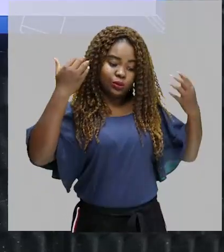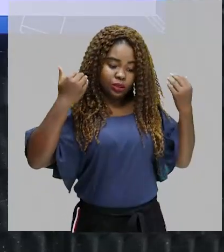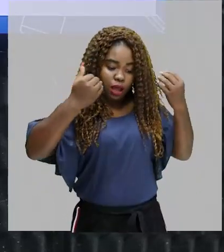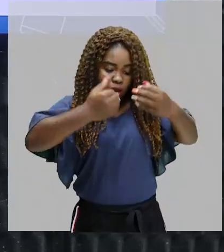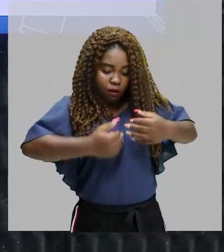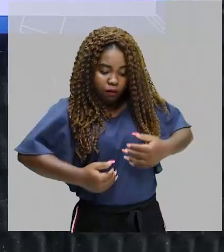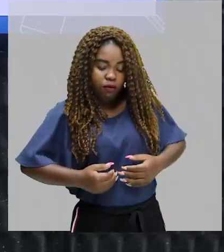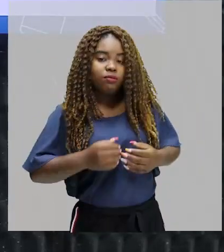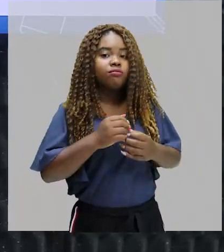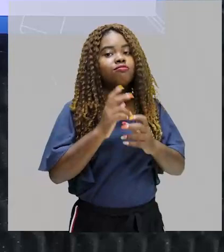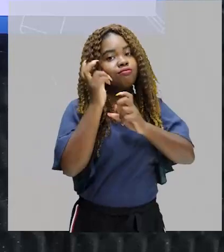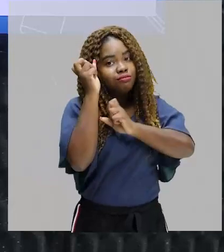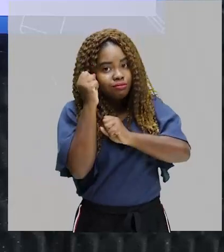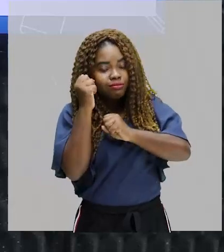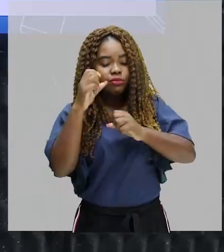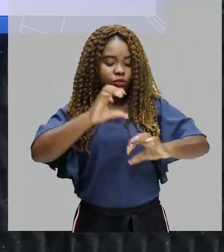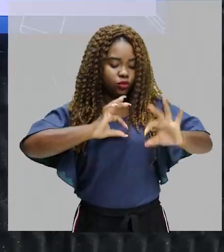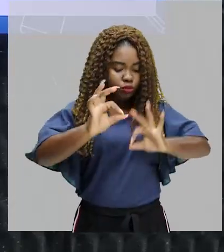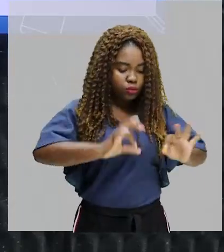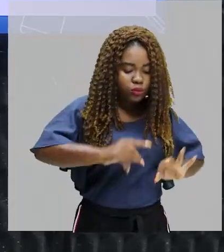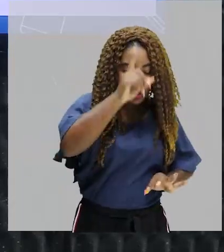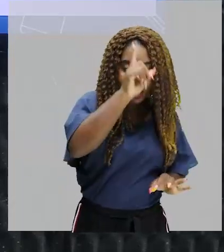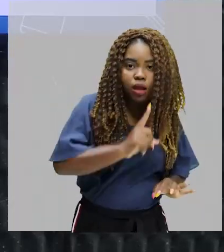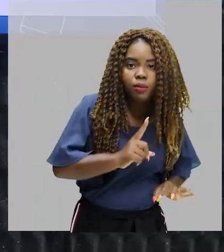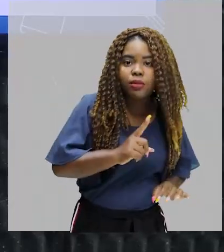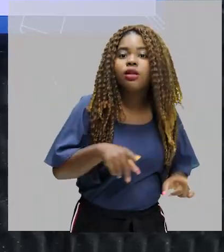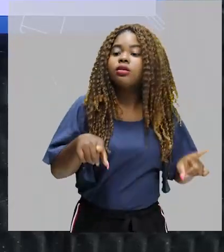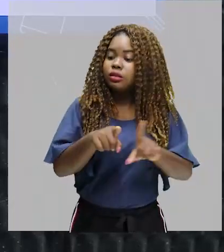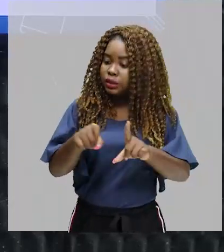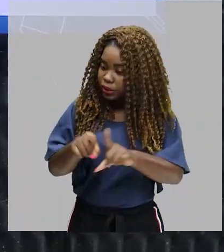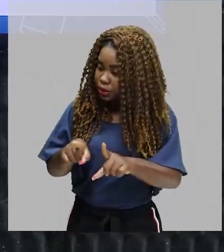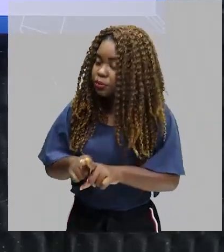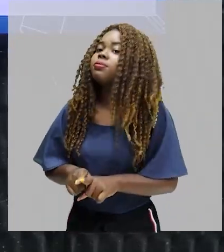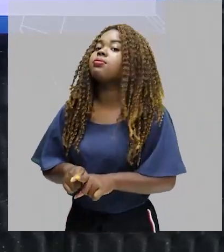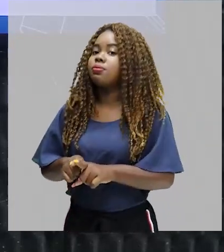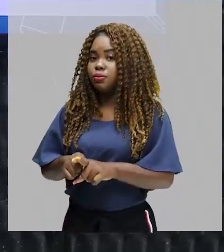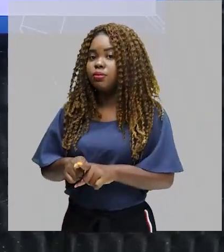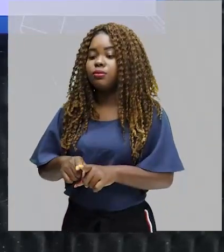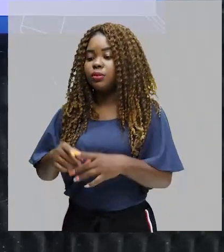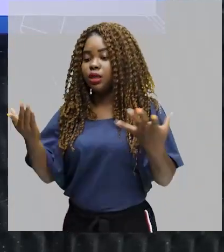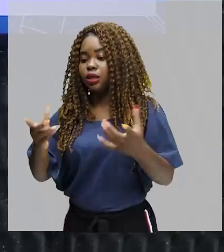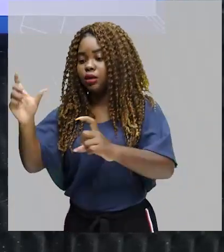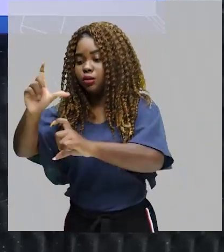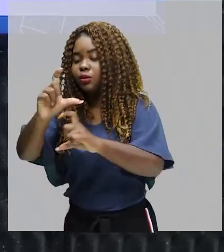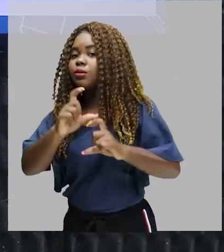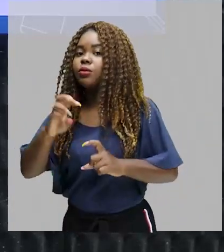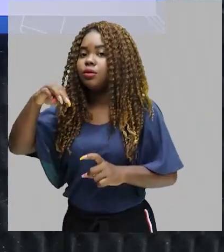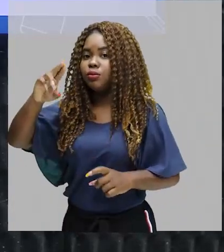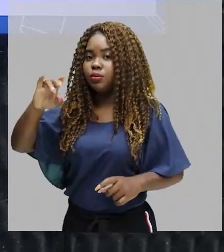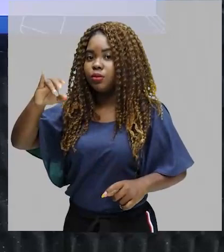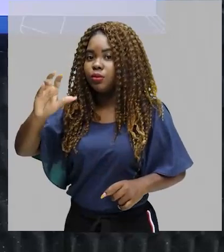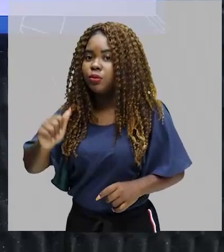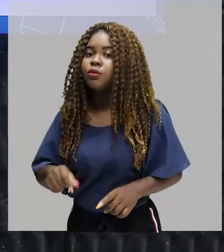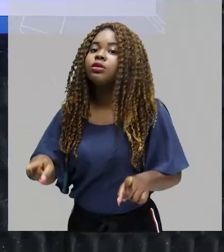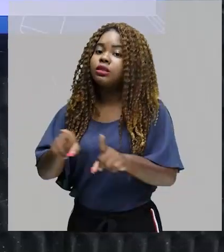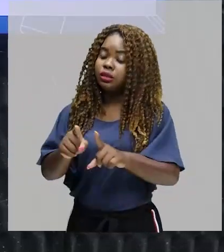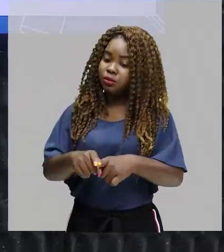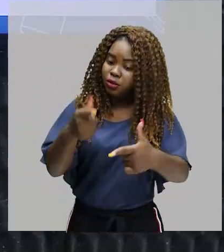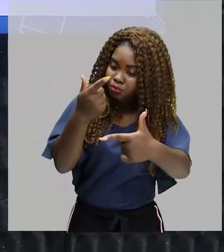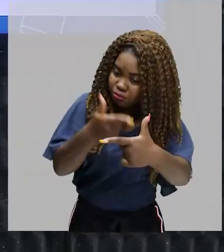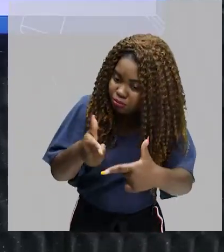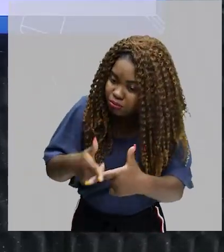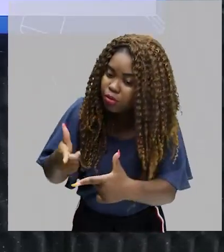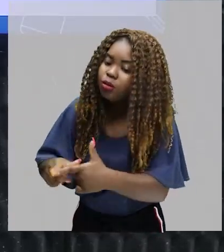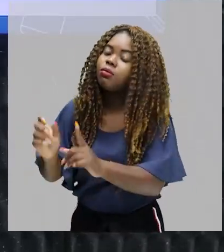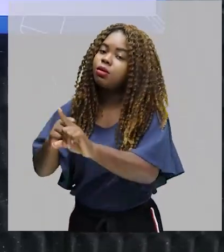aqui ele também traz para falar sobre a sociedade, fazer denúncias, trazer questões sociais que eram discutidas, mas